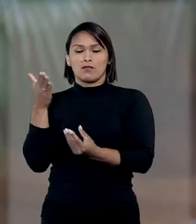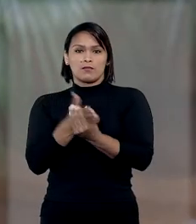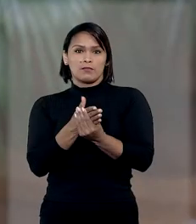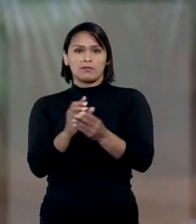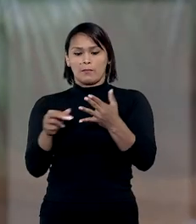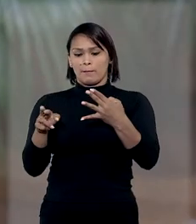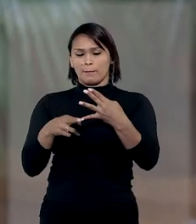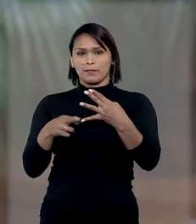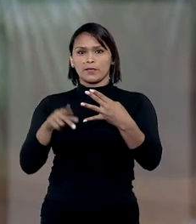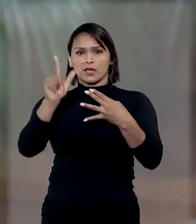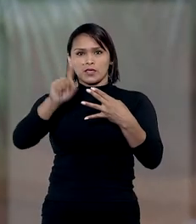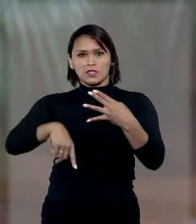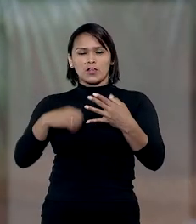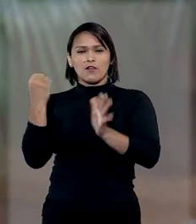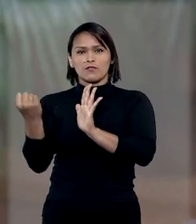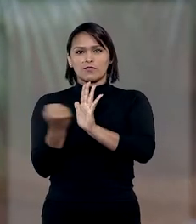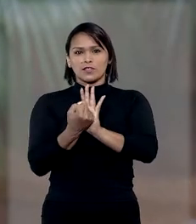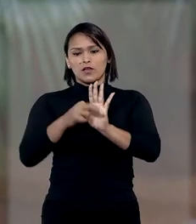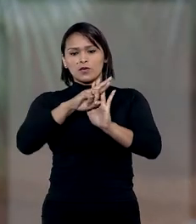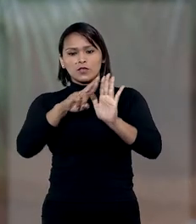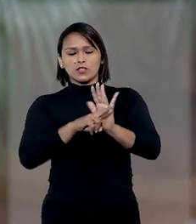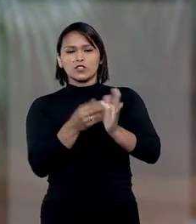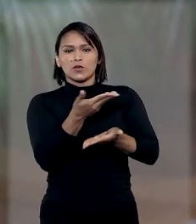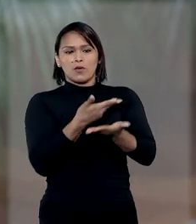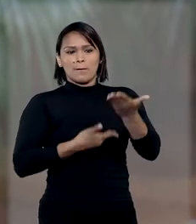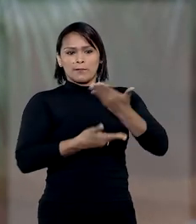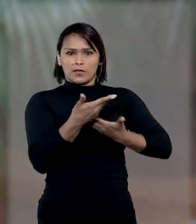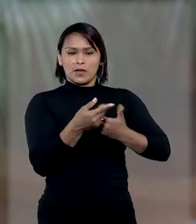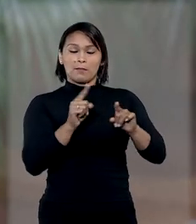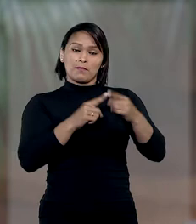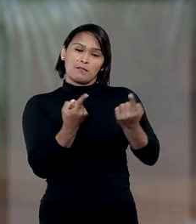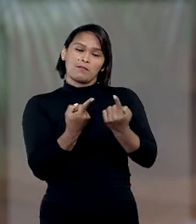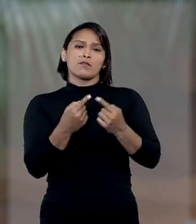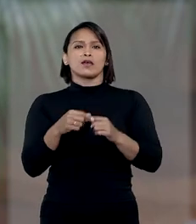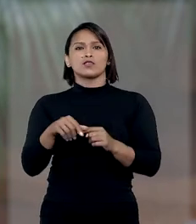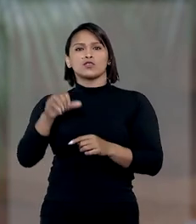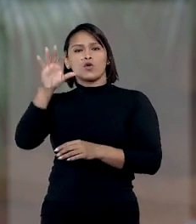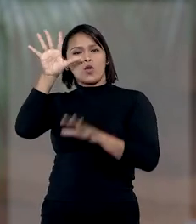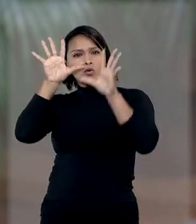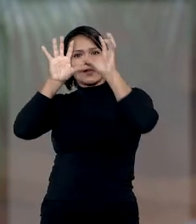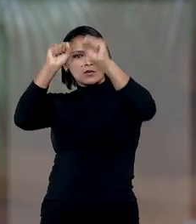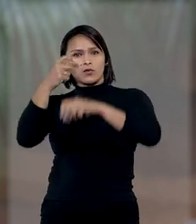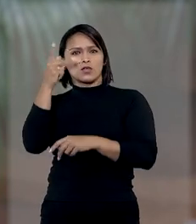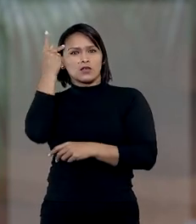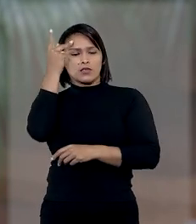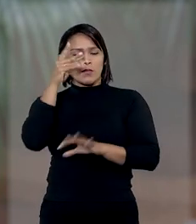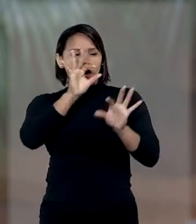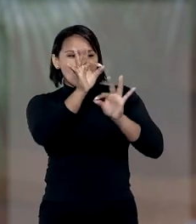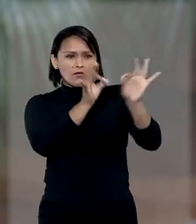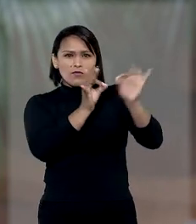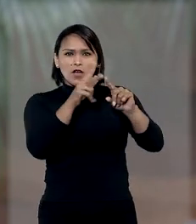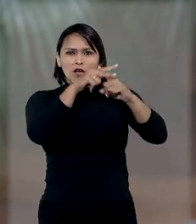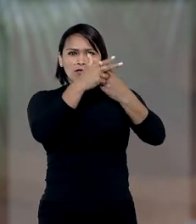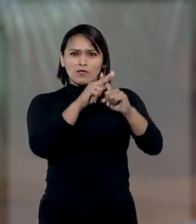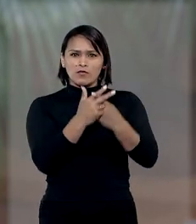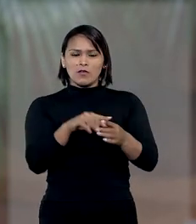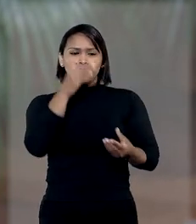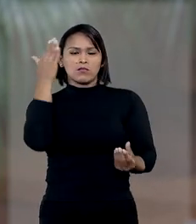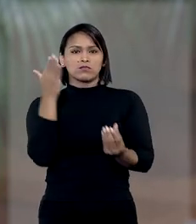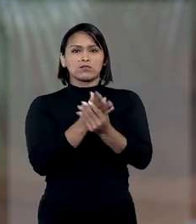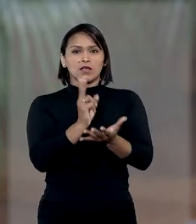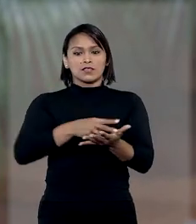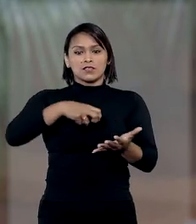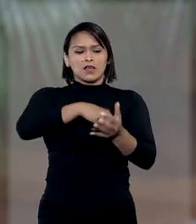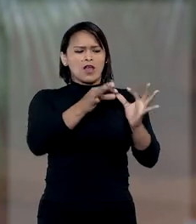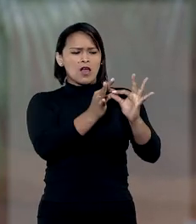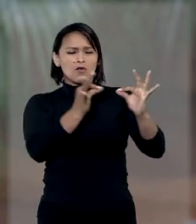processo, em primeira instância havia sido fixado o regime compartilhado, mas o Tribunal de Justiça de São Paulo reformou a sentença por considerar que a